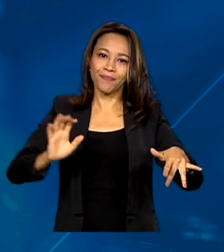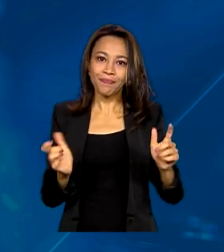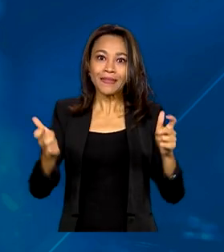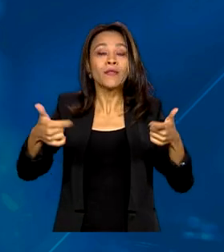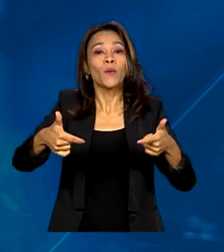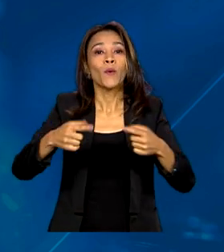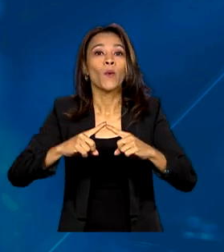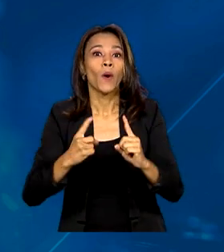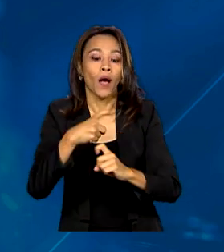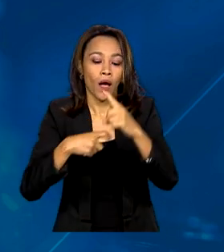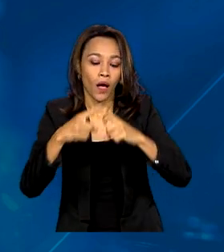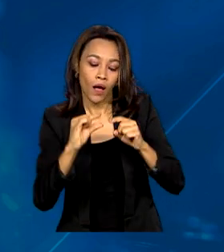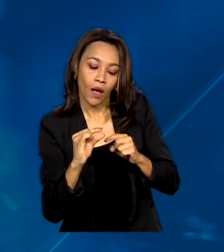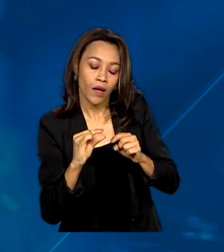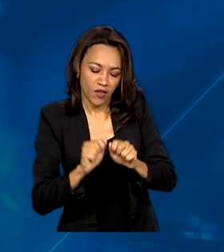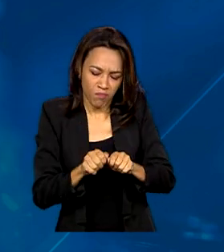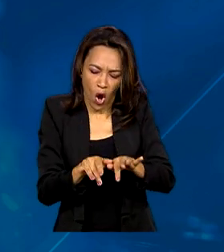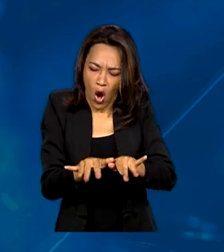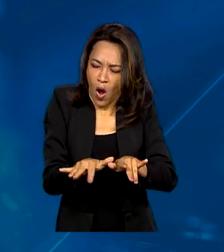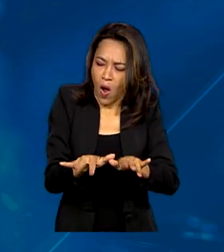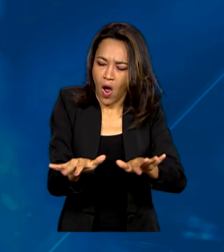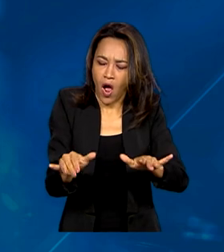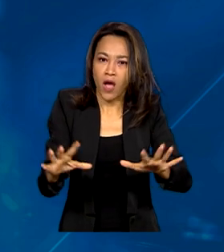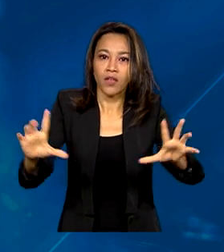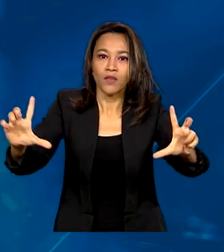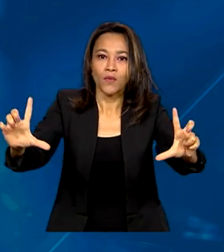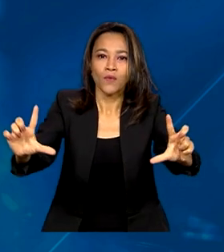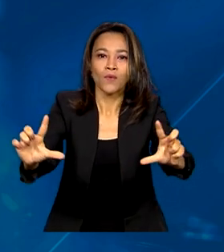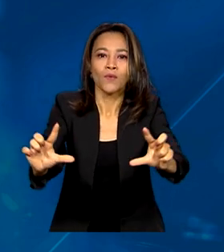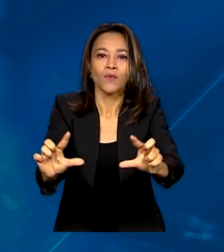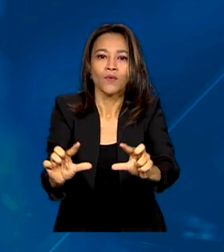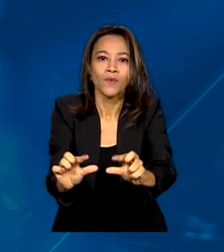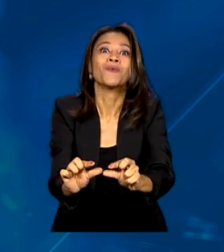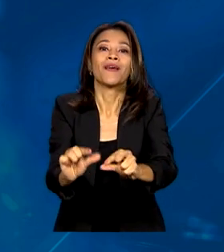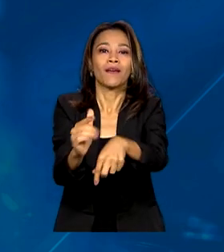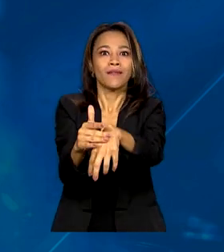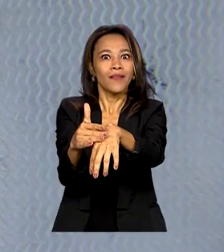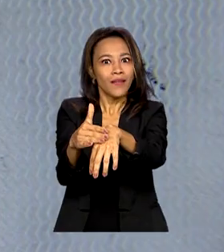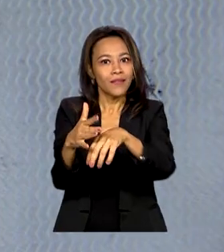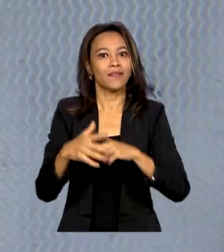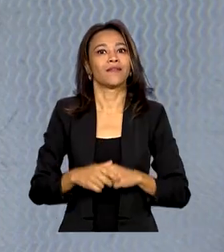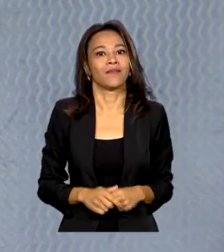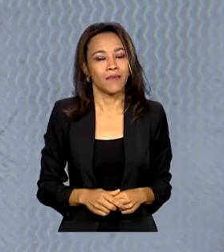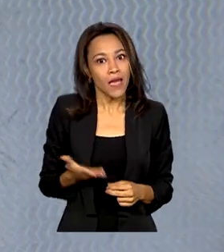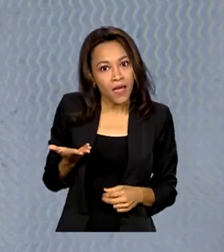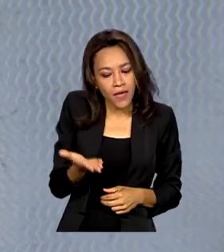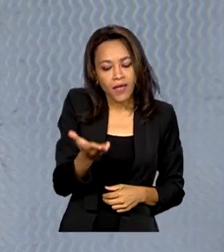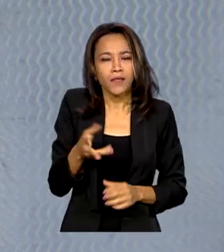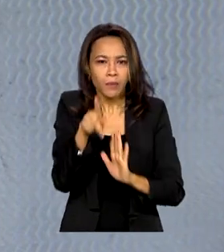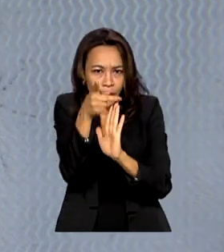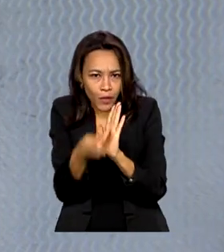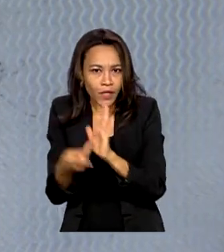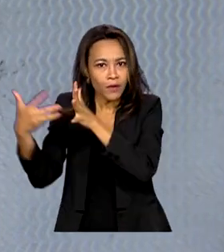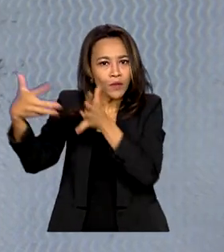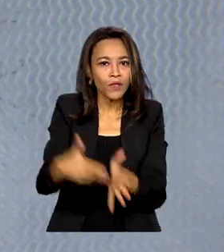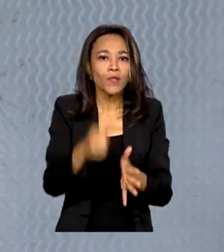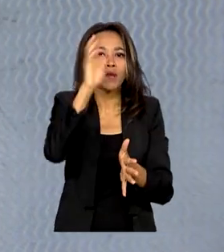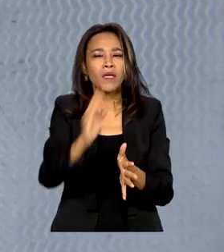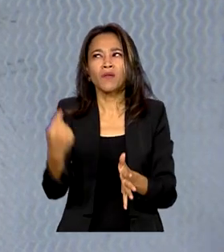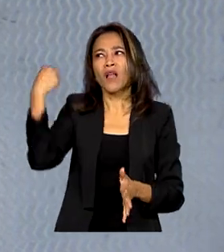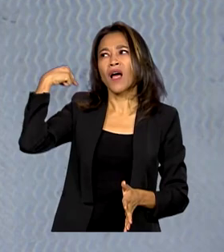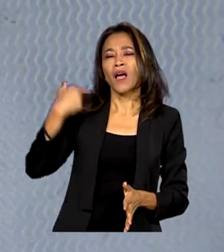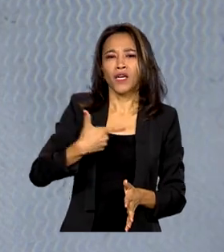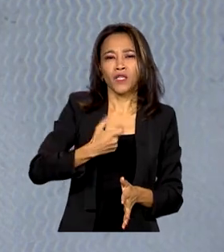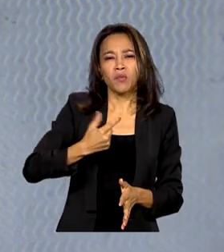que vai se propagar por gerações, diminuindo a incidência das doenças. O projeto chegou ao Brasil em 2012,